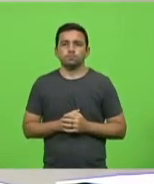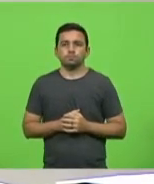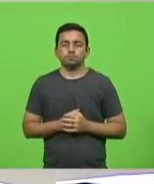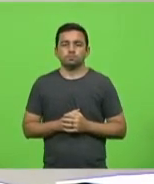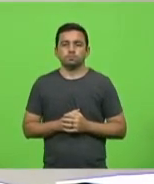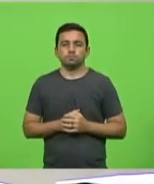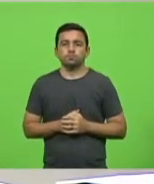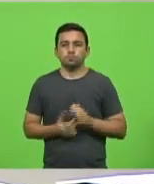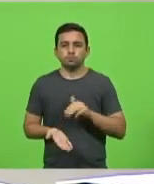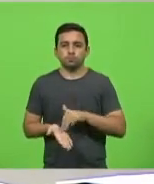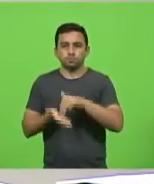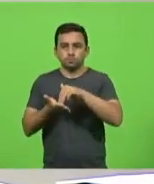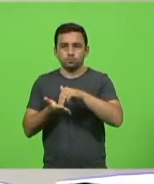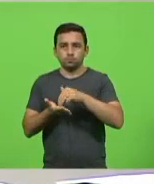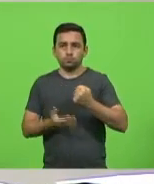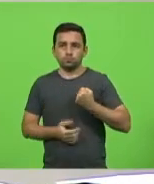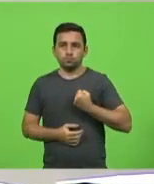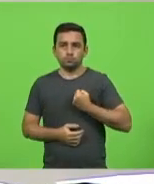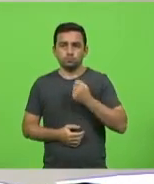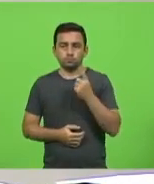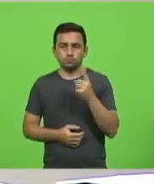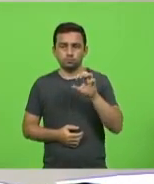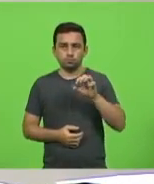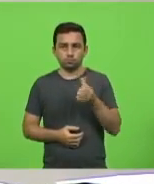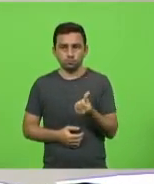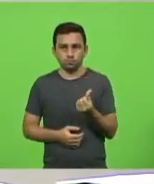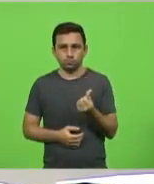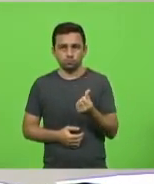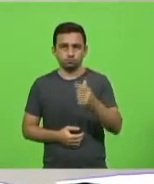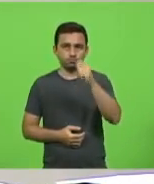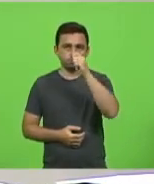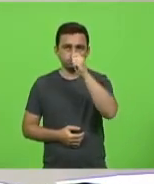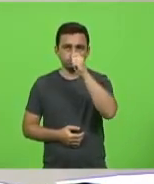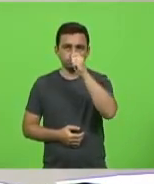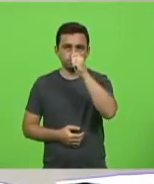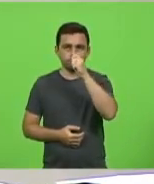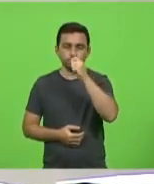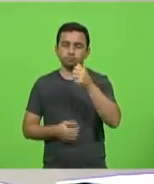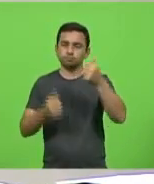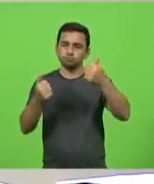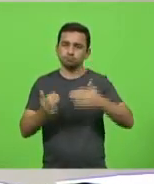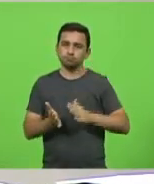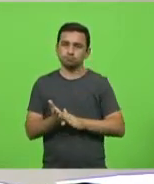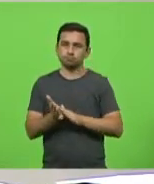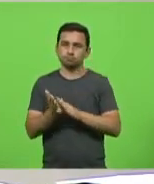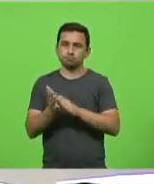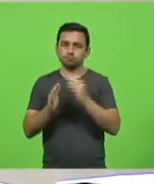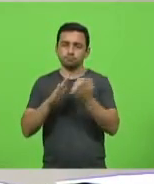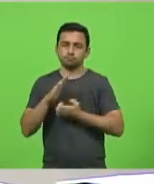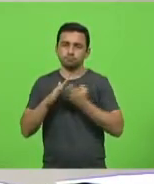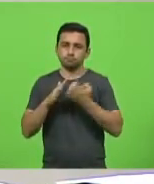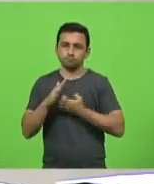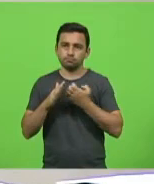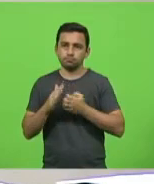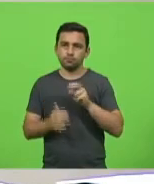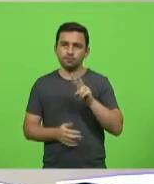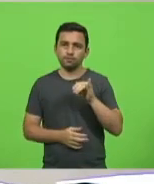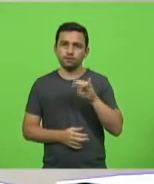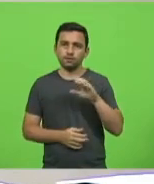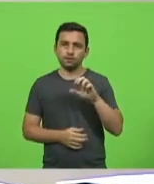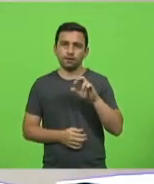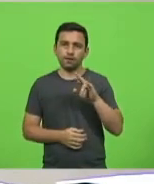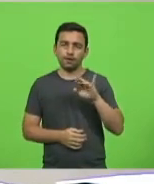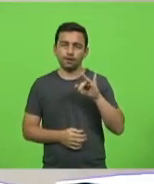Moções. Moções número 106. Deputado João Amin. Manifestando aplauso à empresa ViaCred por ter